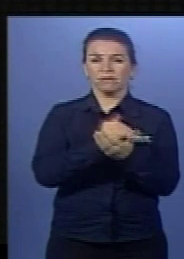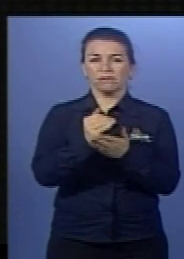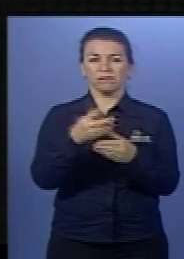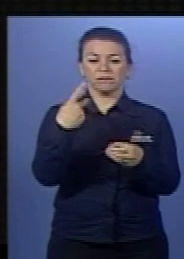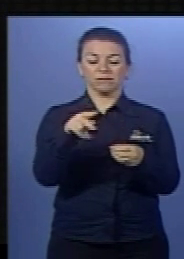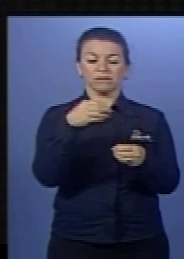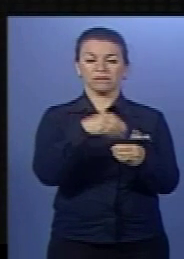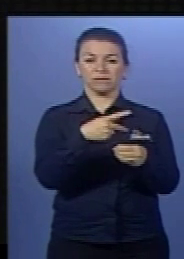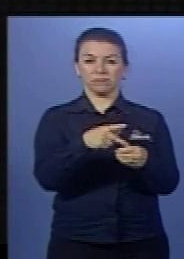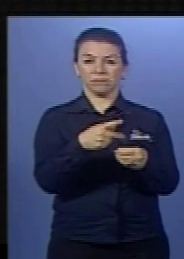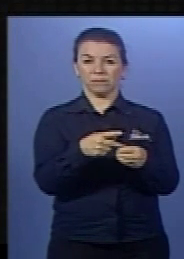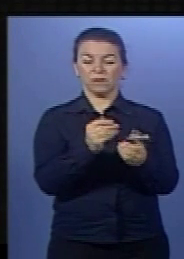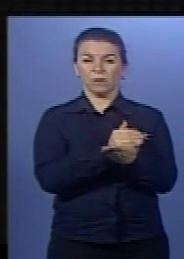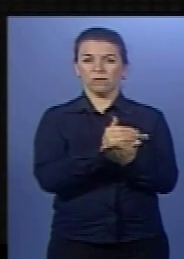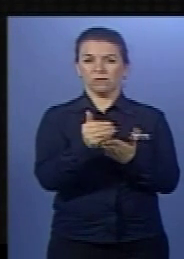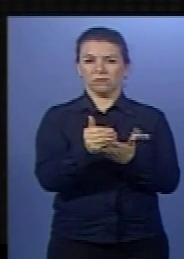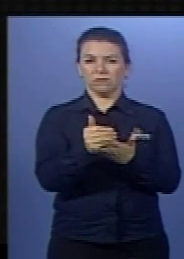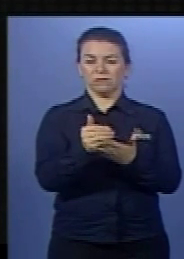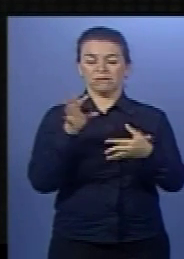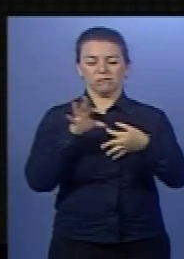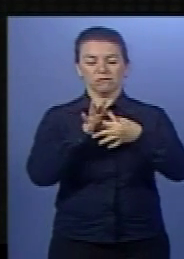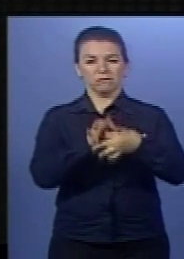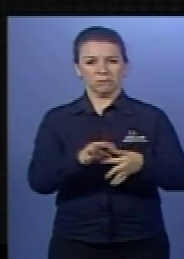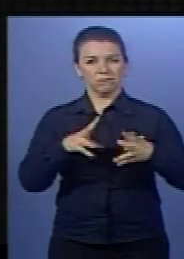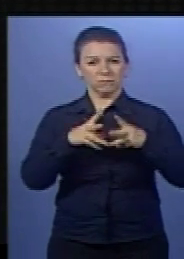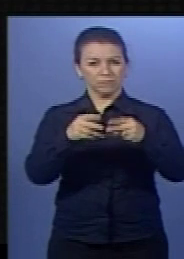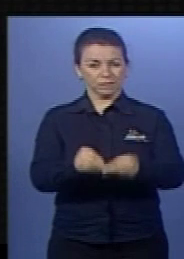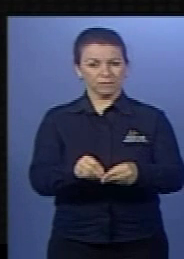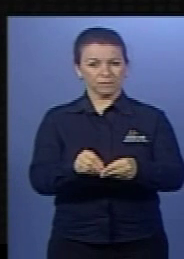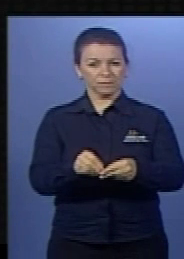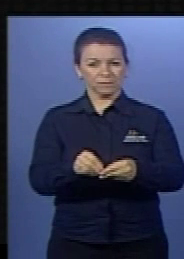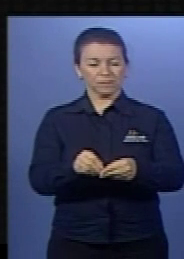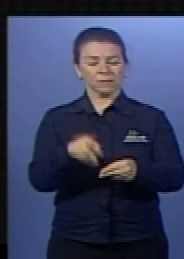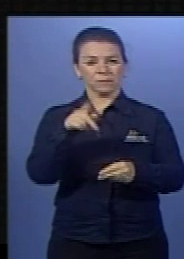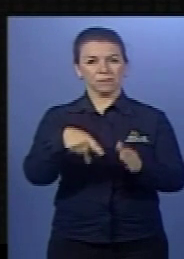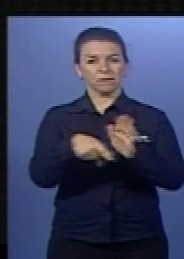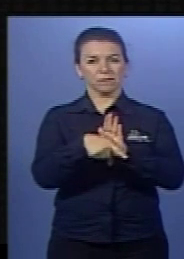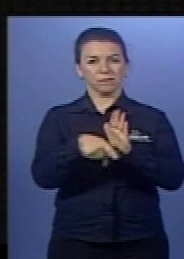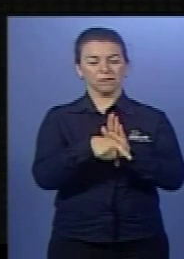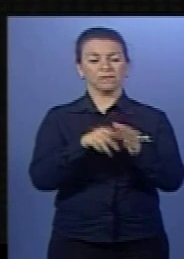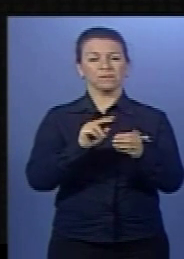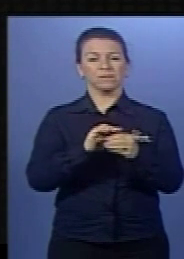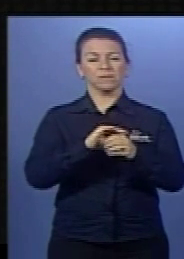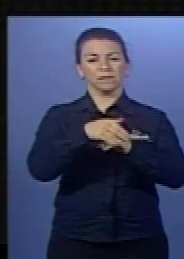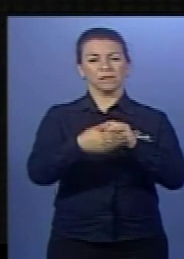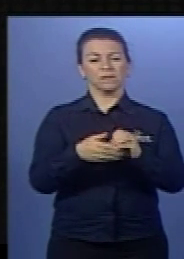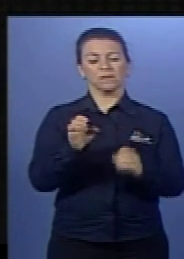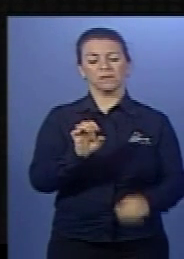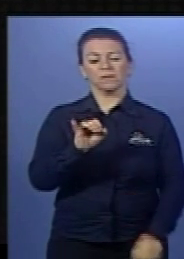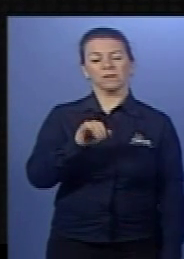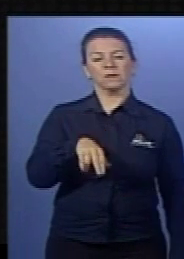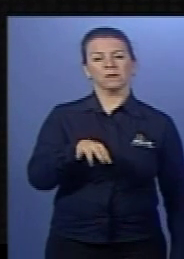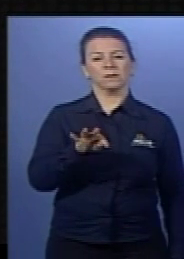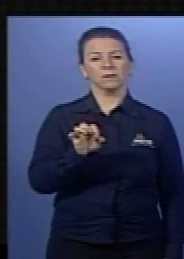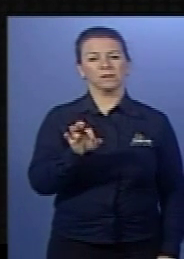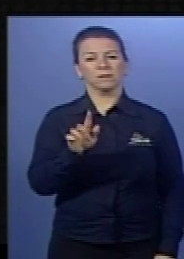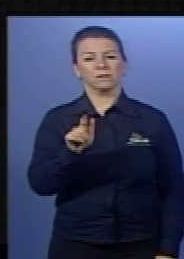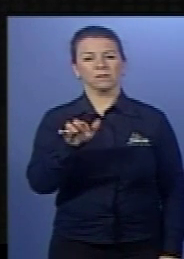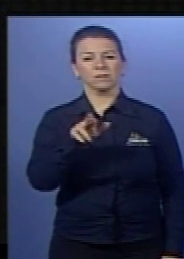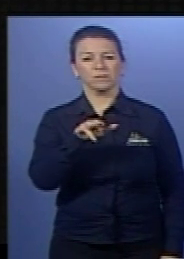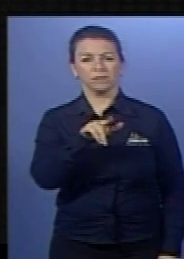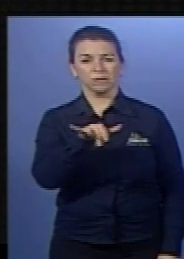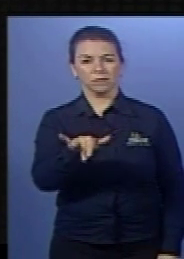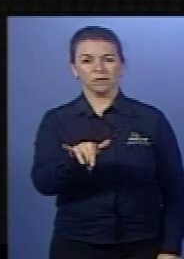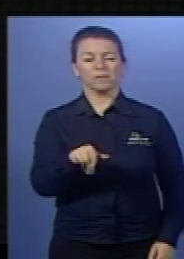A partir daí, quem faz essa integrar o DNA viral à célula parasitada é uma enzima chamada integrase. E a partir daí,